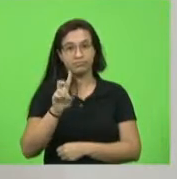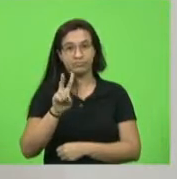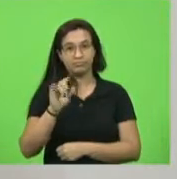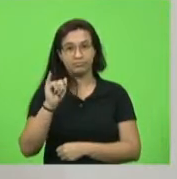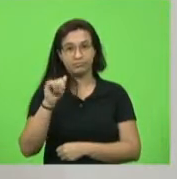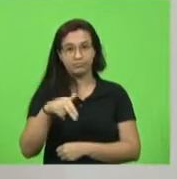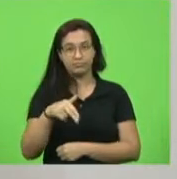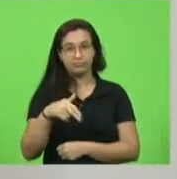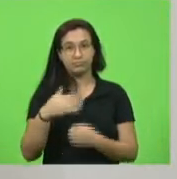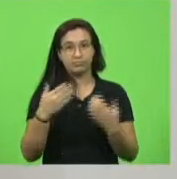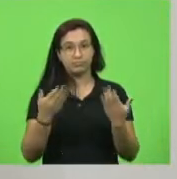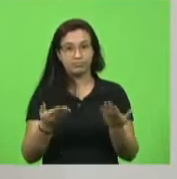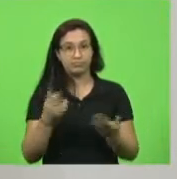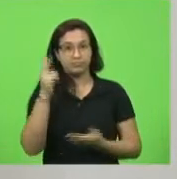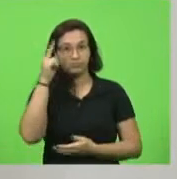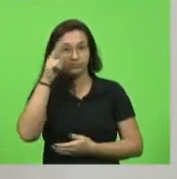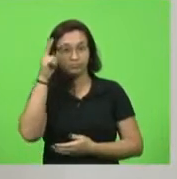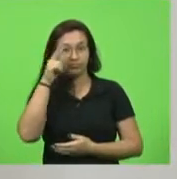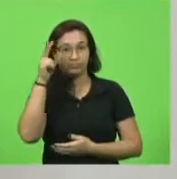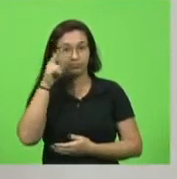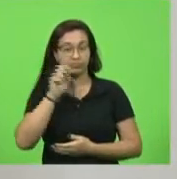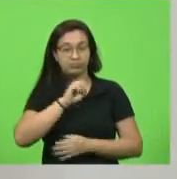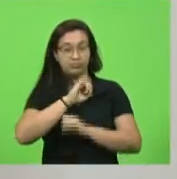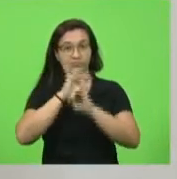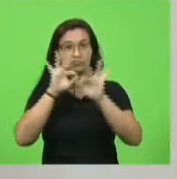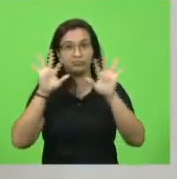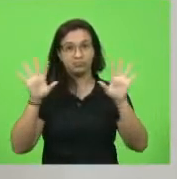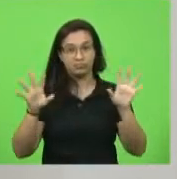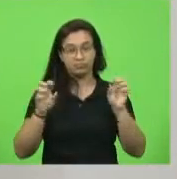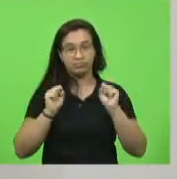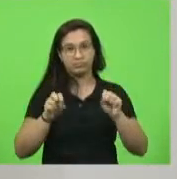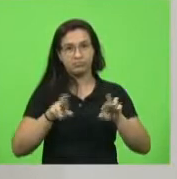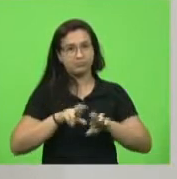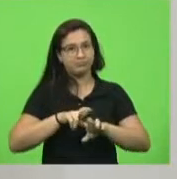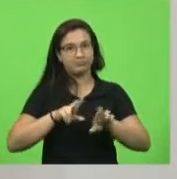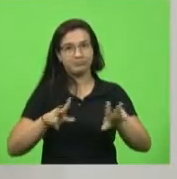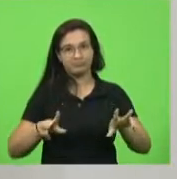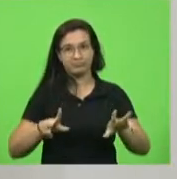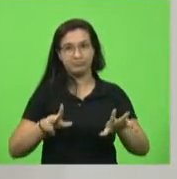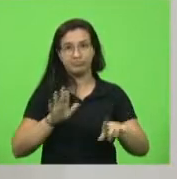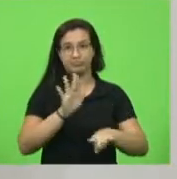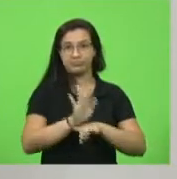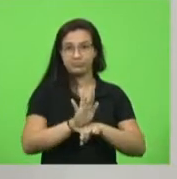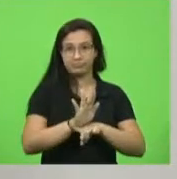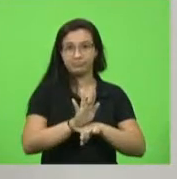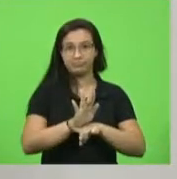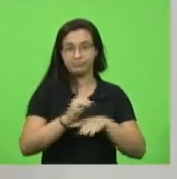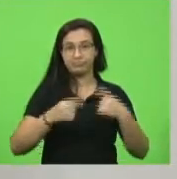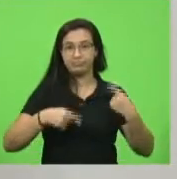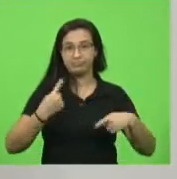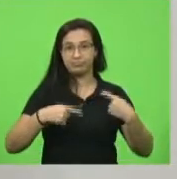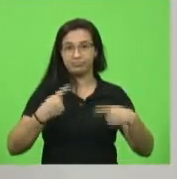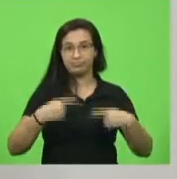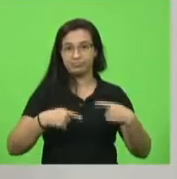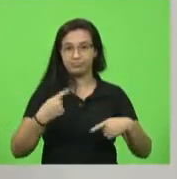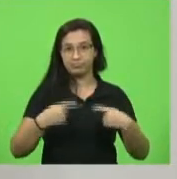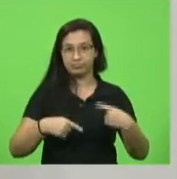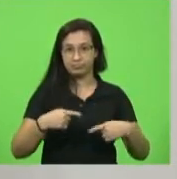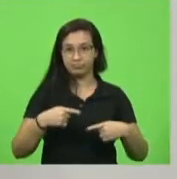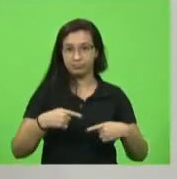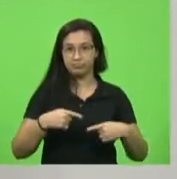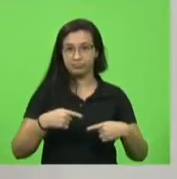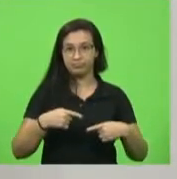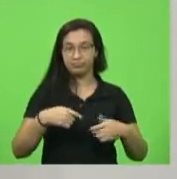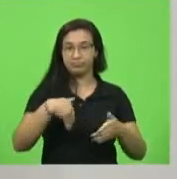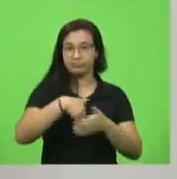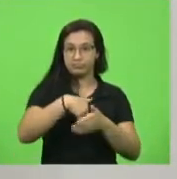evidentemente vai fazer a diferença nos resultados da política do esporte até então, da mesma forma ao